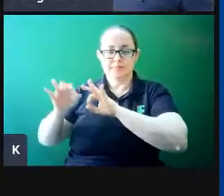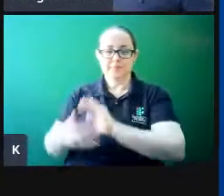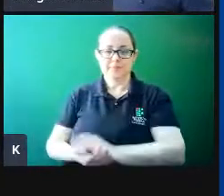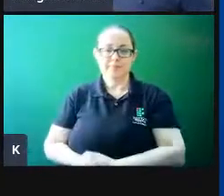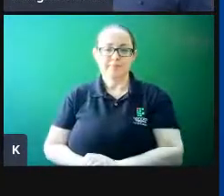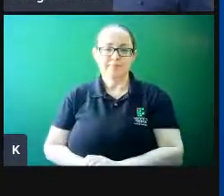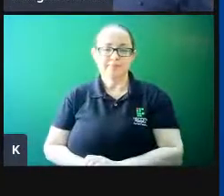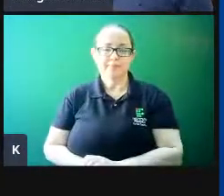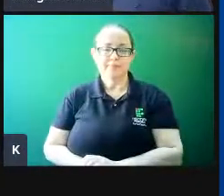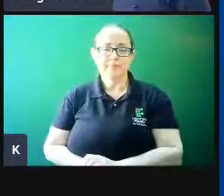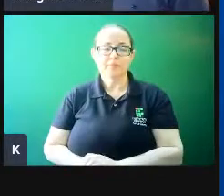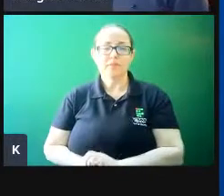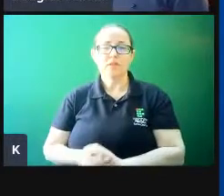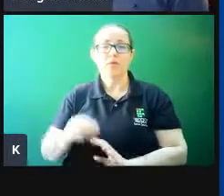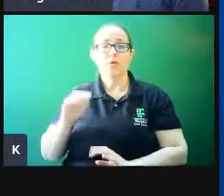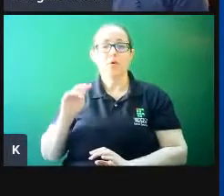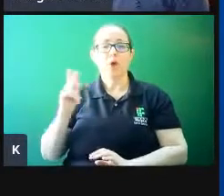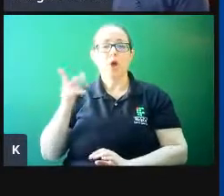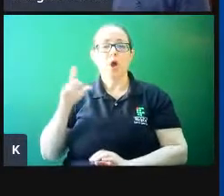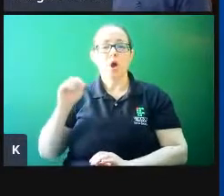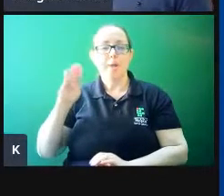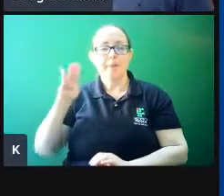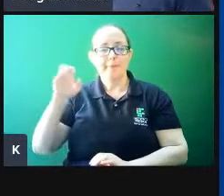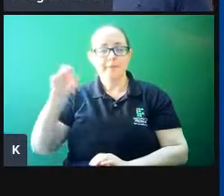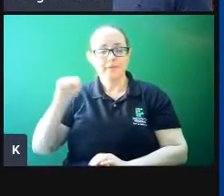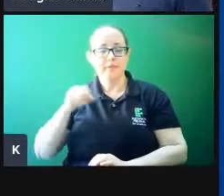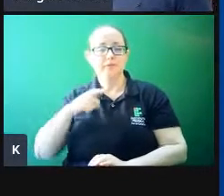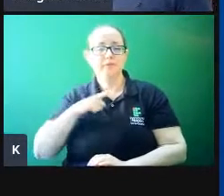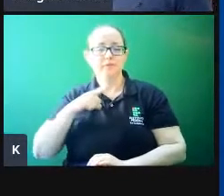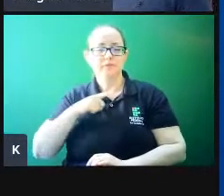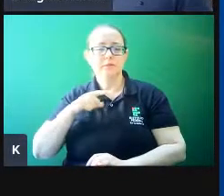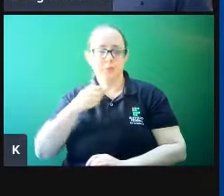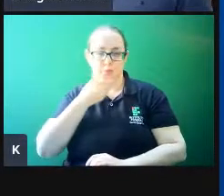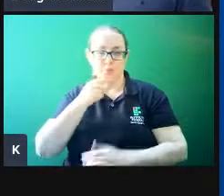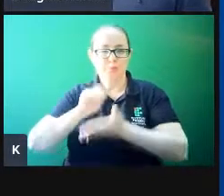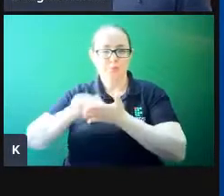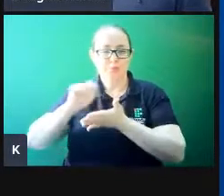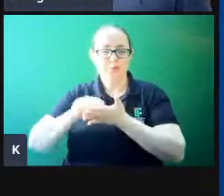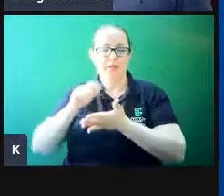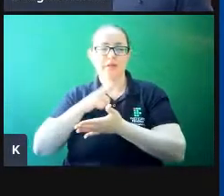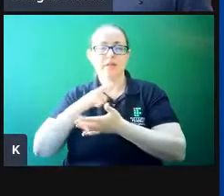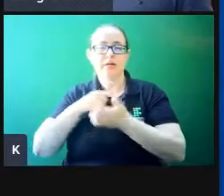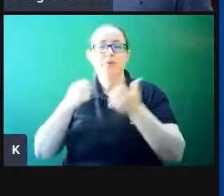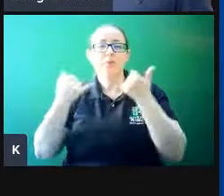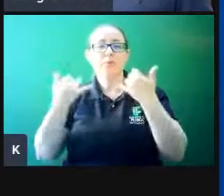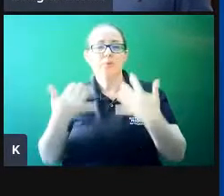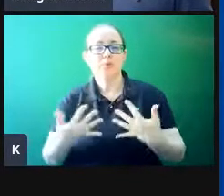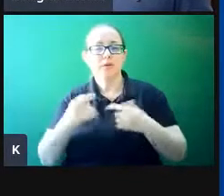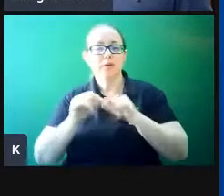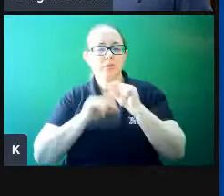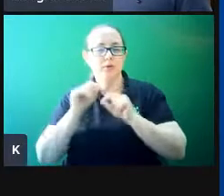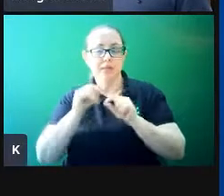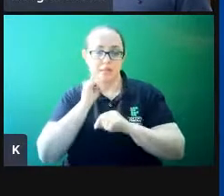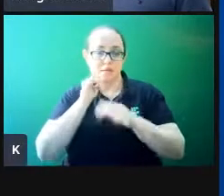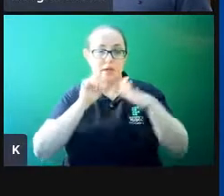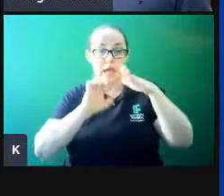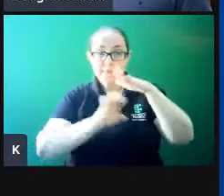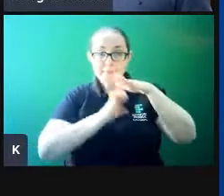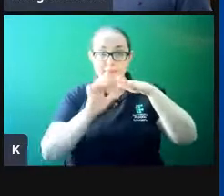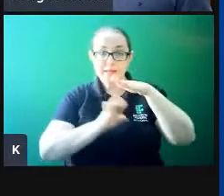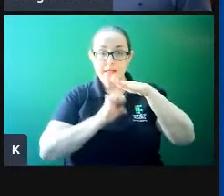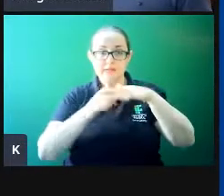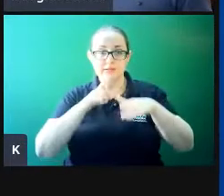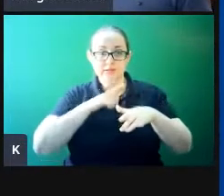De acordo com o Robbins, ele traz essa noção de institucionalização, ou seja, quando uma empresa adquire vida